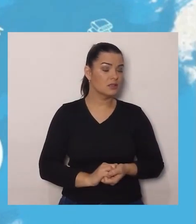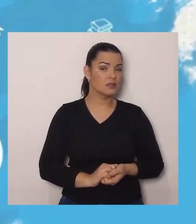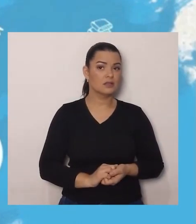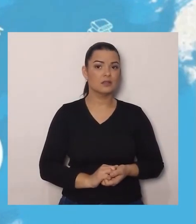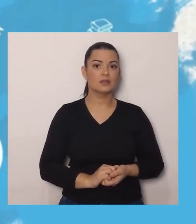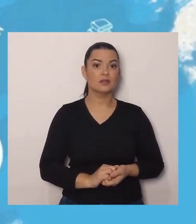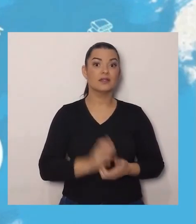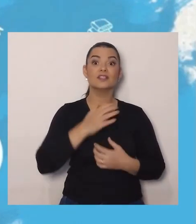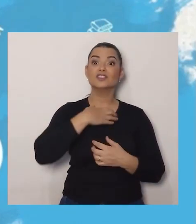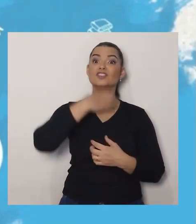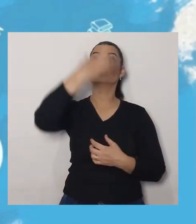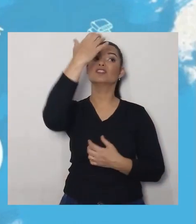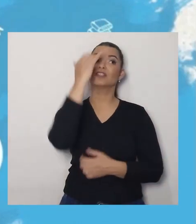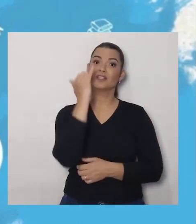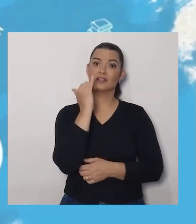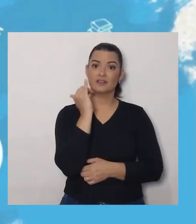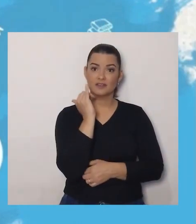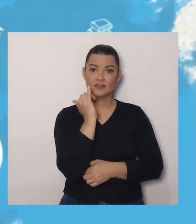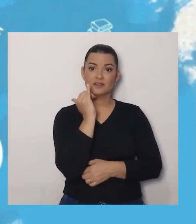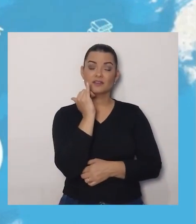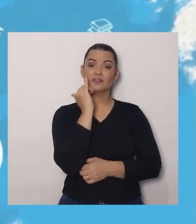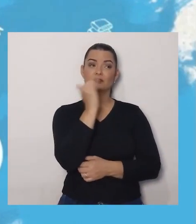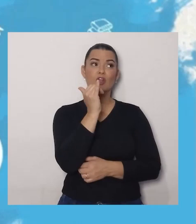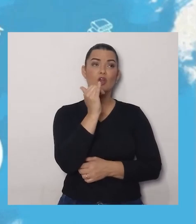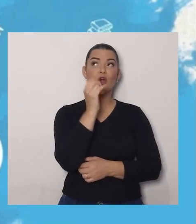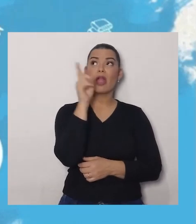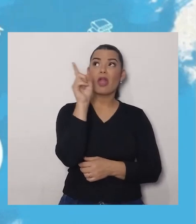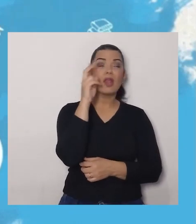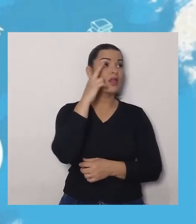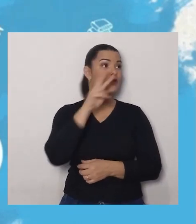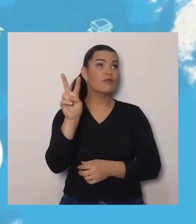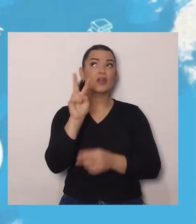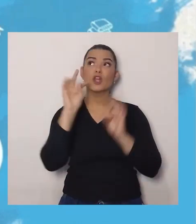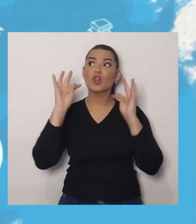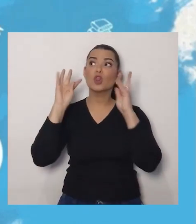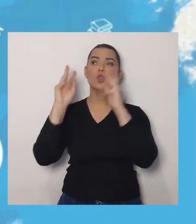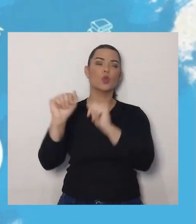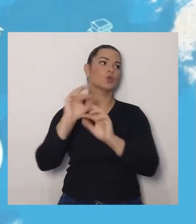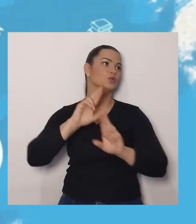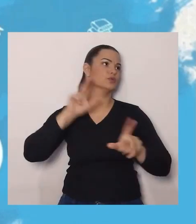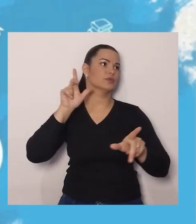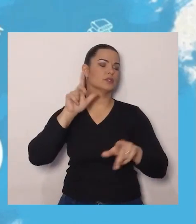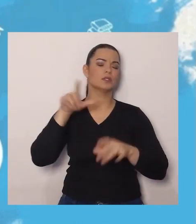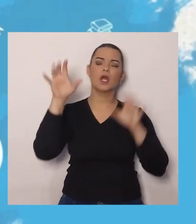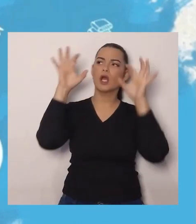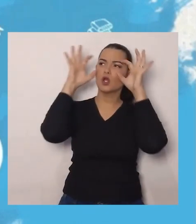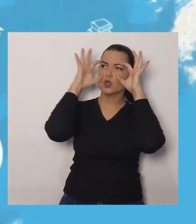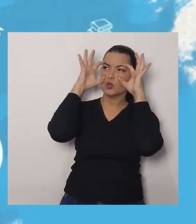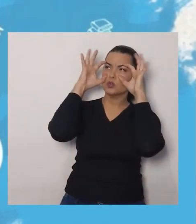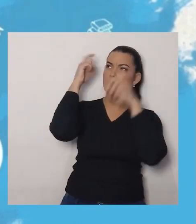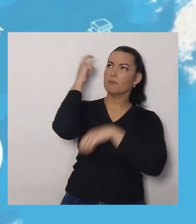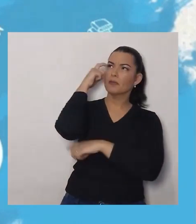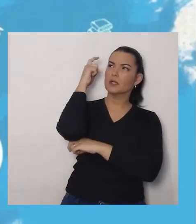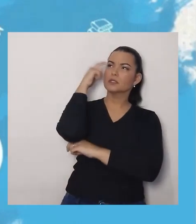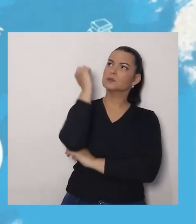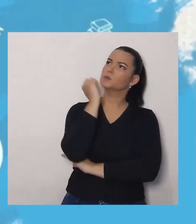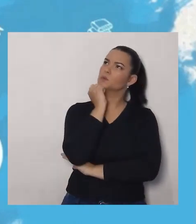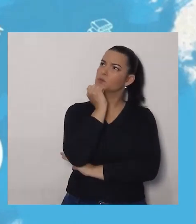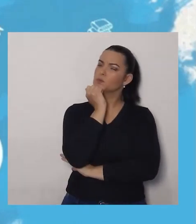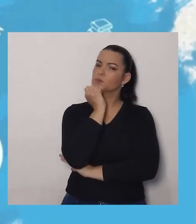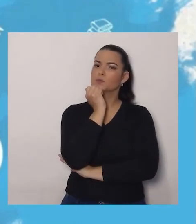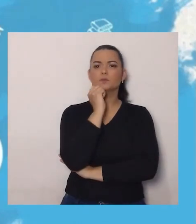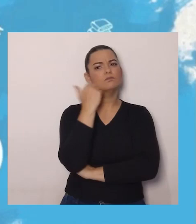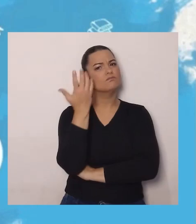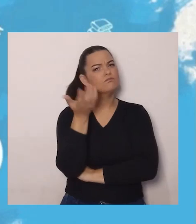girafa disse, ele vê tudo diferente. A coruja ficou pensativa. Ela pensou,